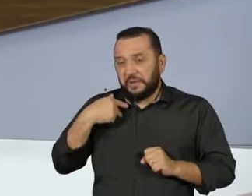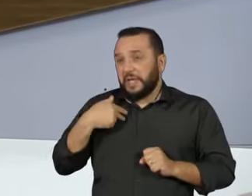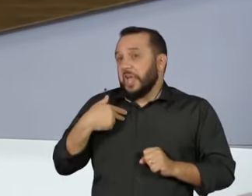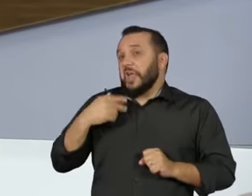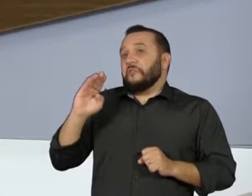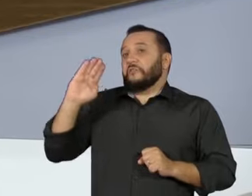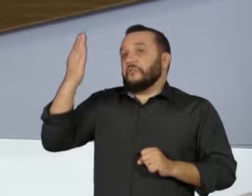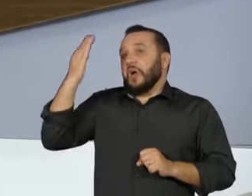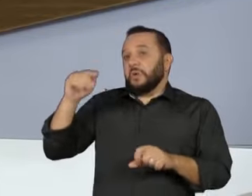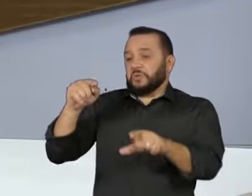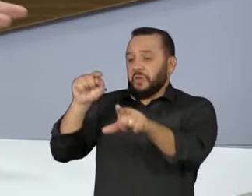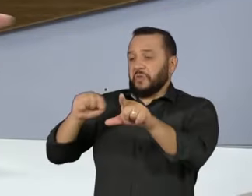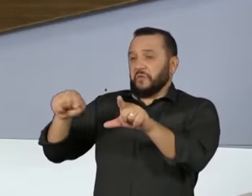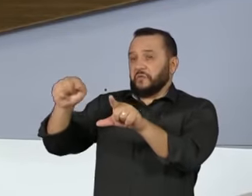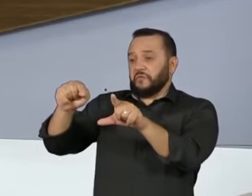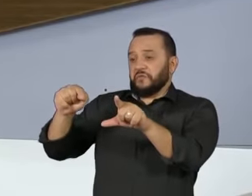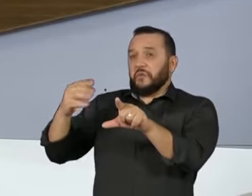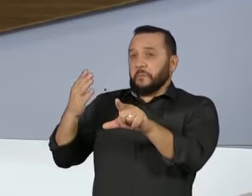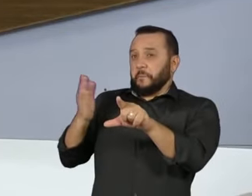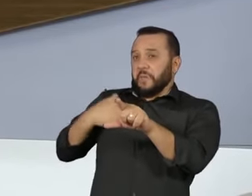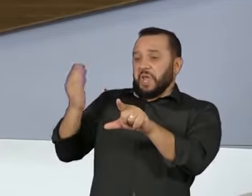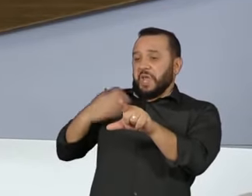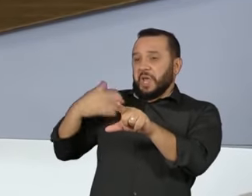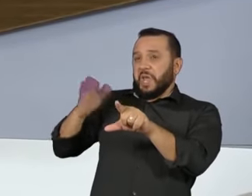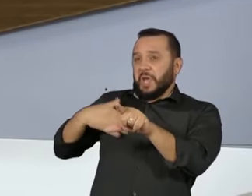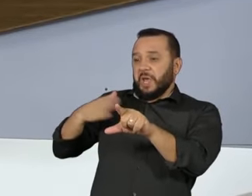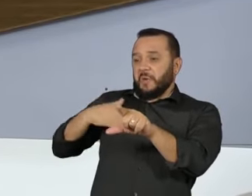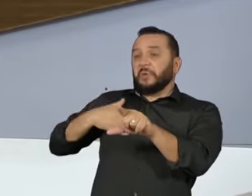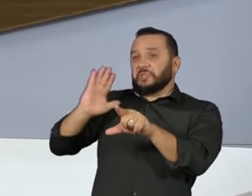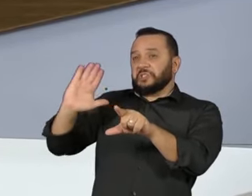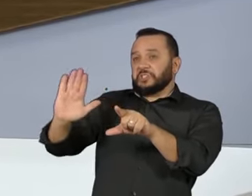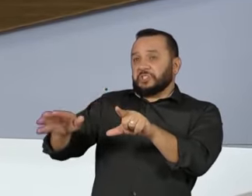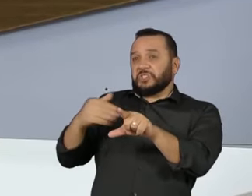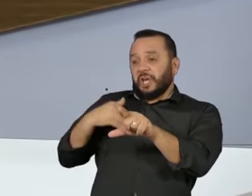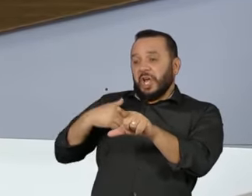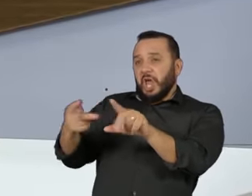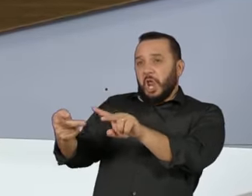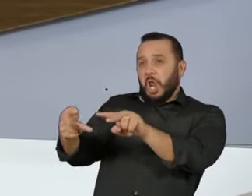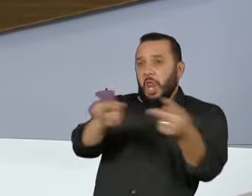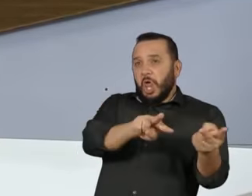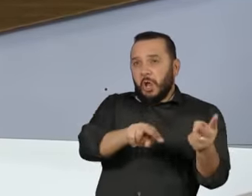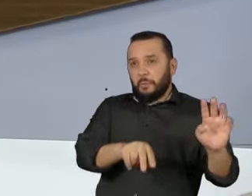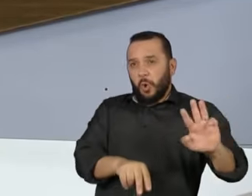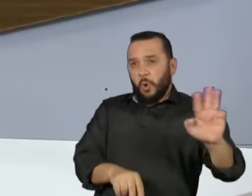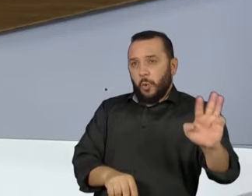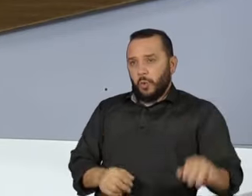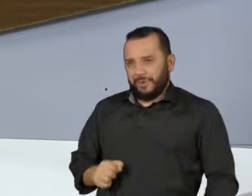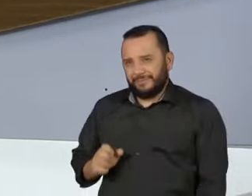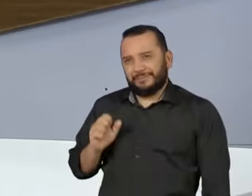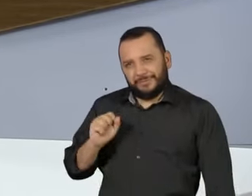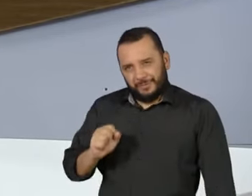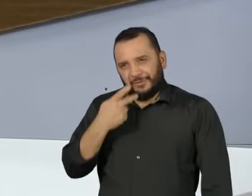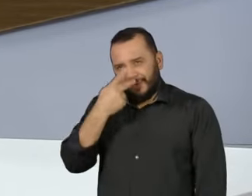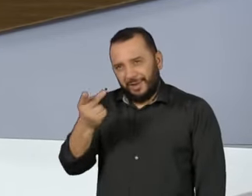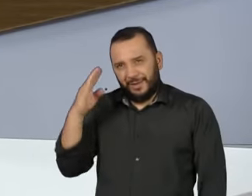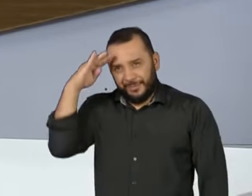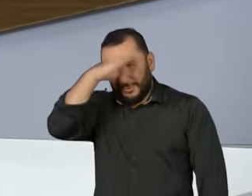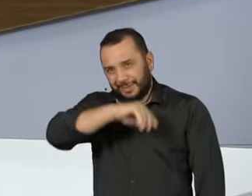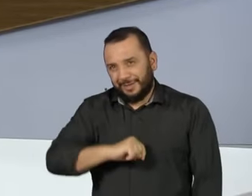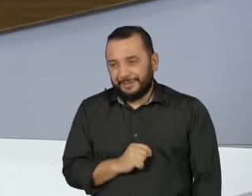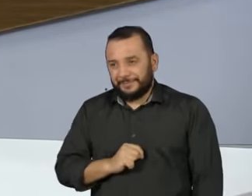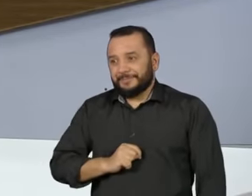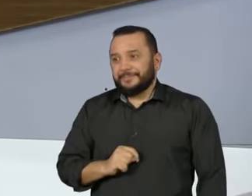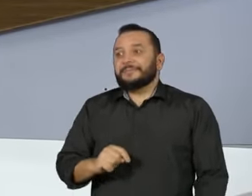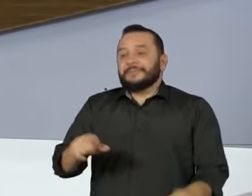pode dizer que votos que seriam dele foram para o outro candidato. E ele mesmo disse que aceita